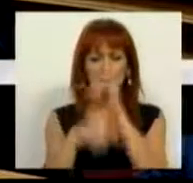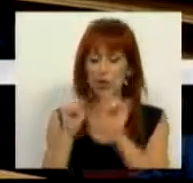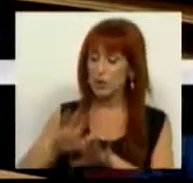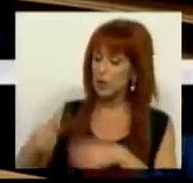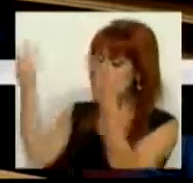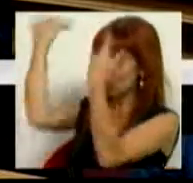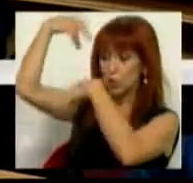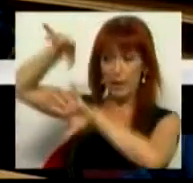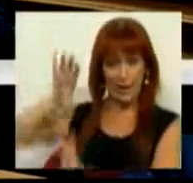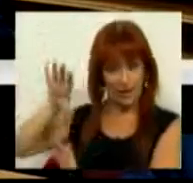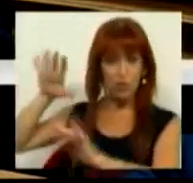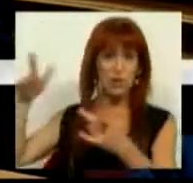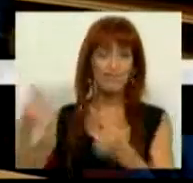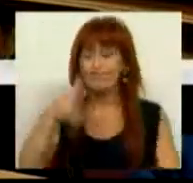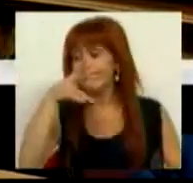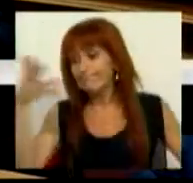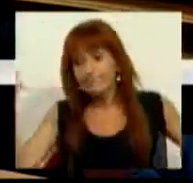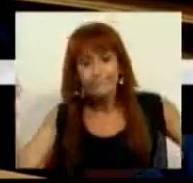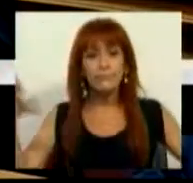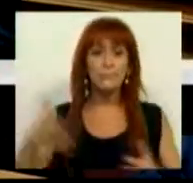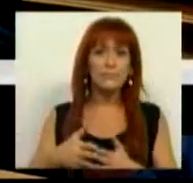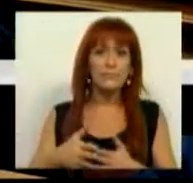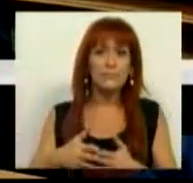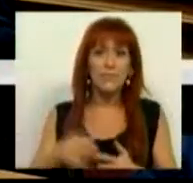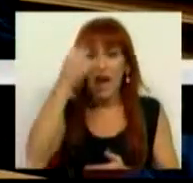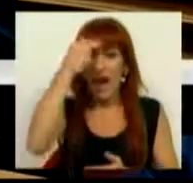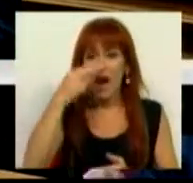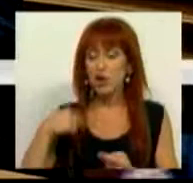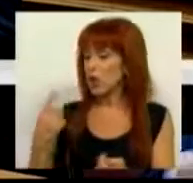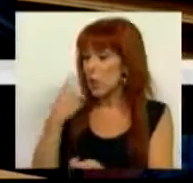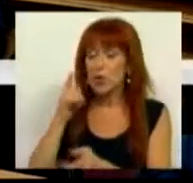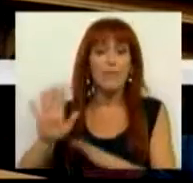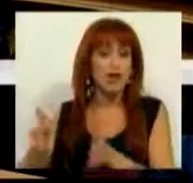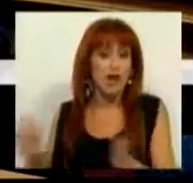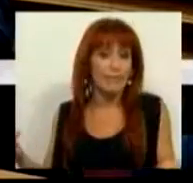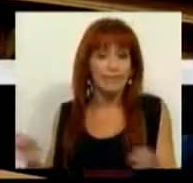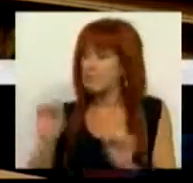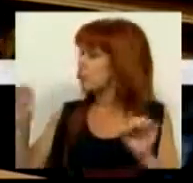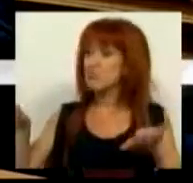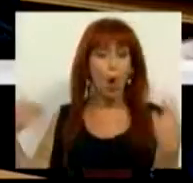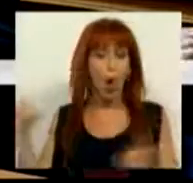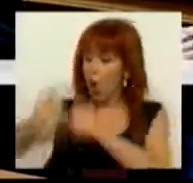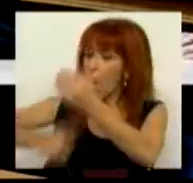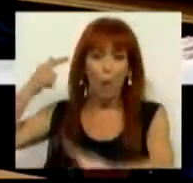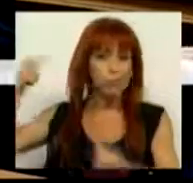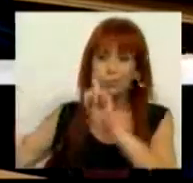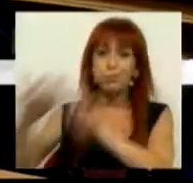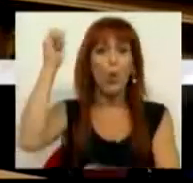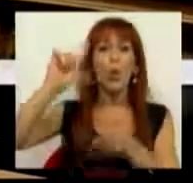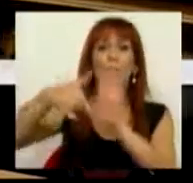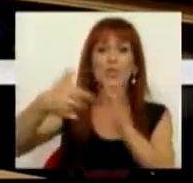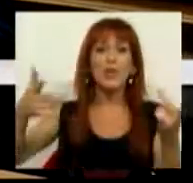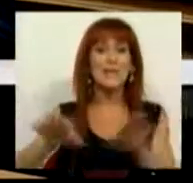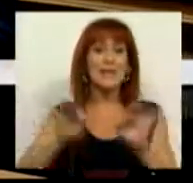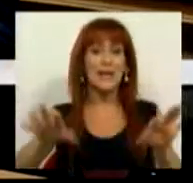do Bailarino. Infelizmente, a história, já todos nós conhecemos a história, não foi possível levar a bom porto este projeto,